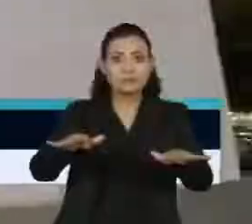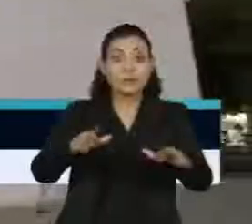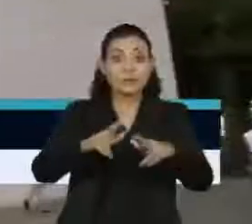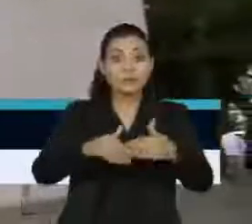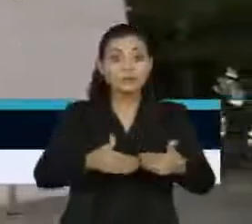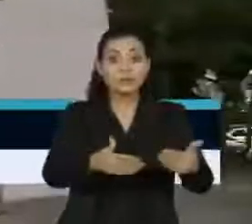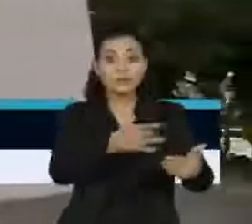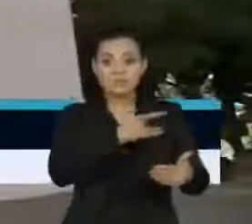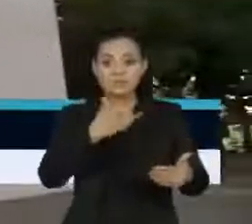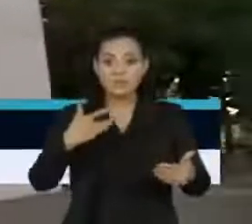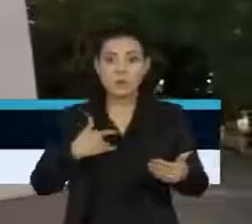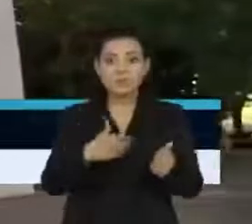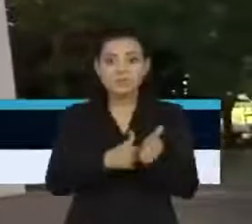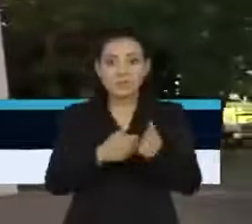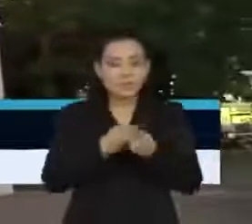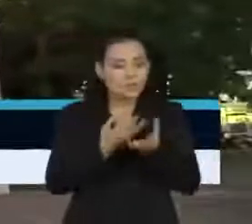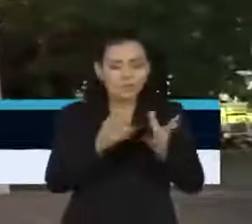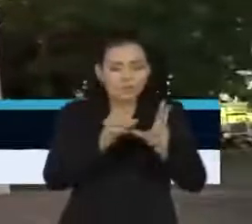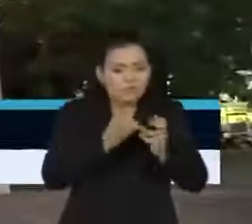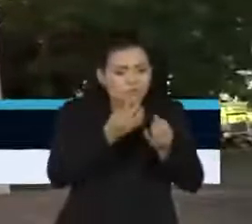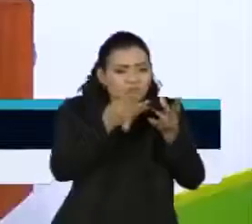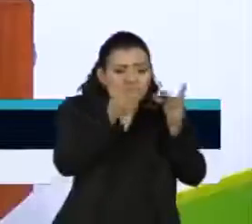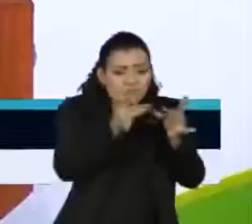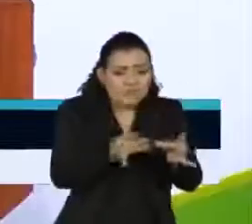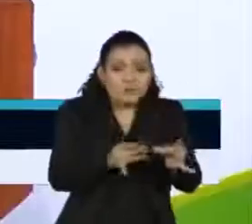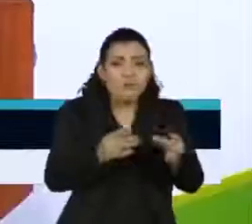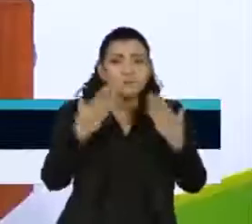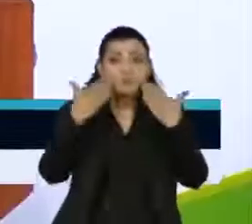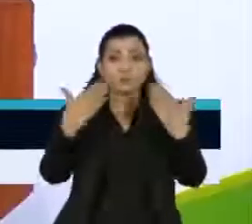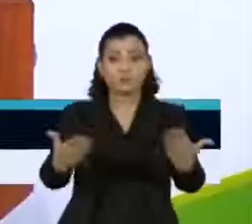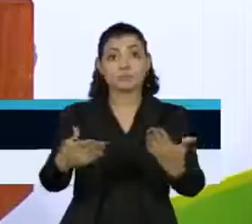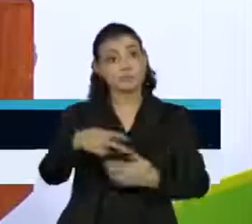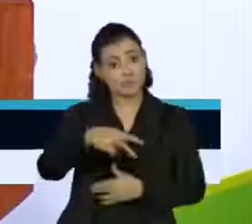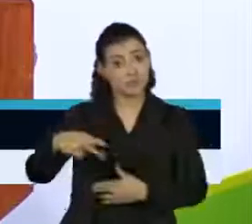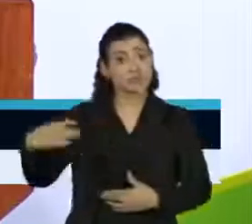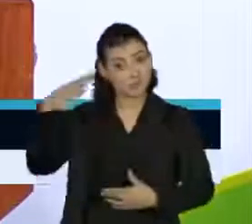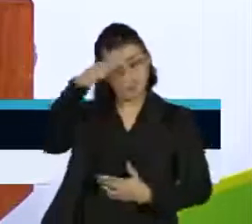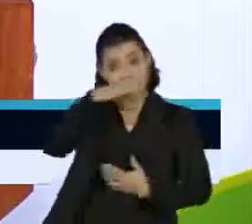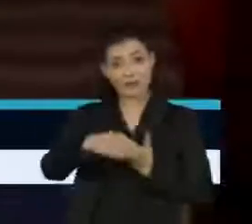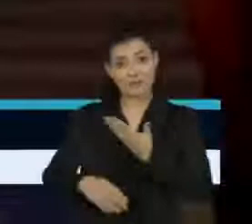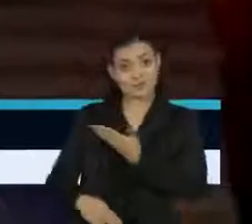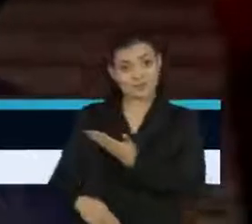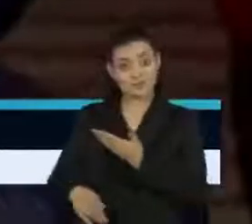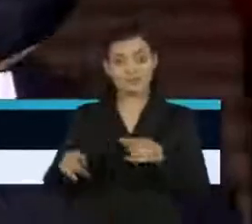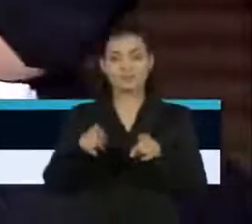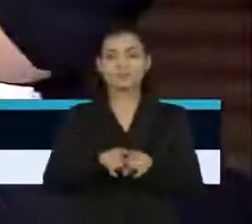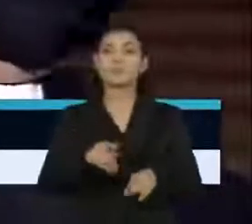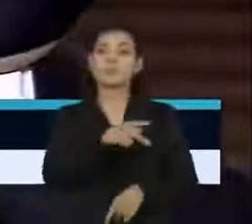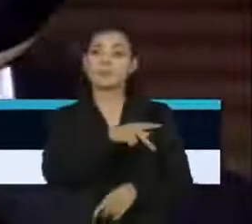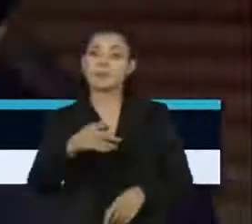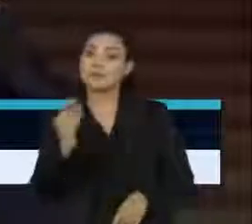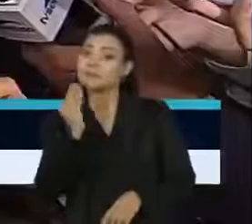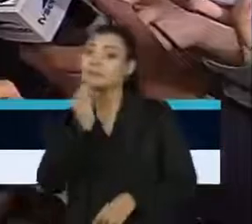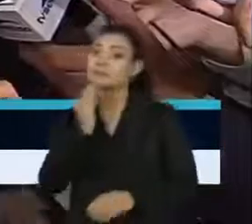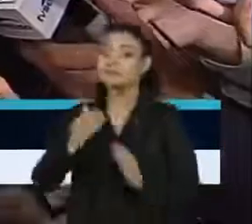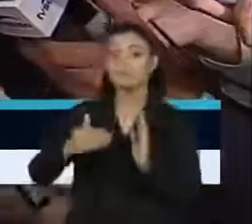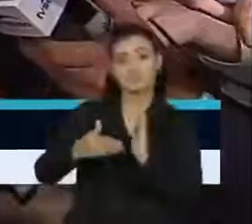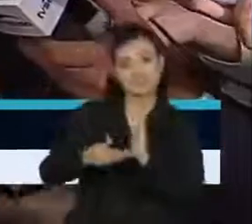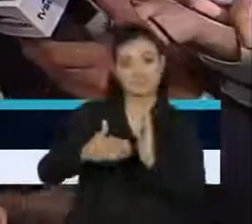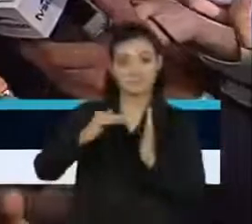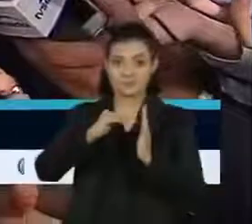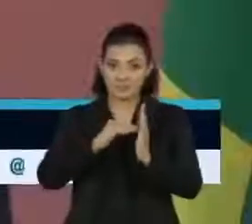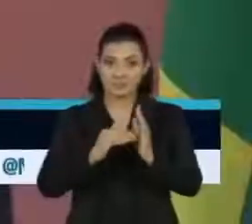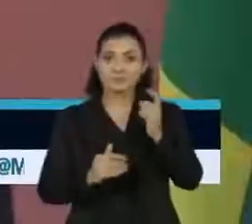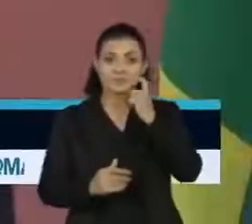Ministério da Saúde violou a privacidade de figuras públicas, como o presidente da República, os presidentes da Câmara e do Senado,